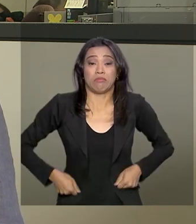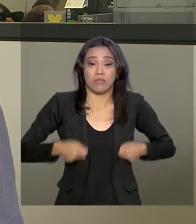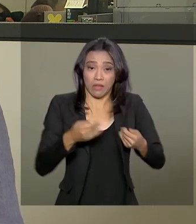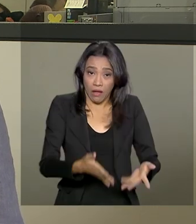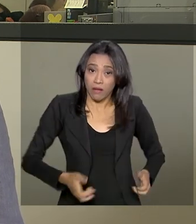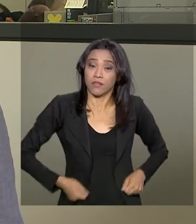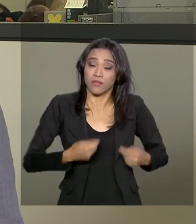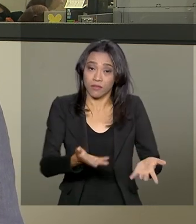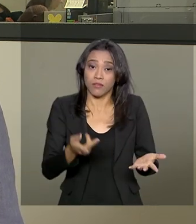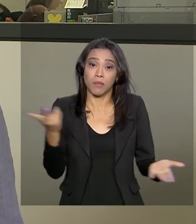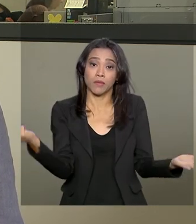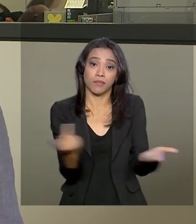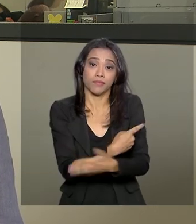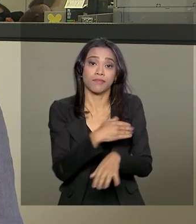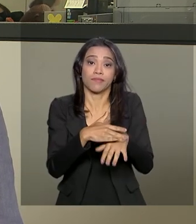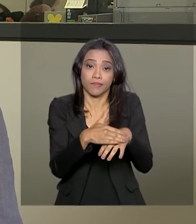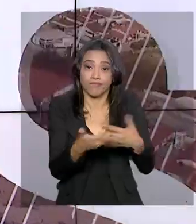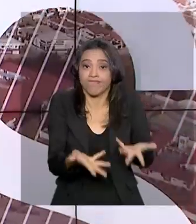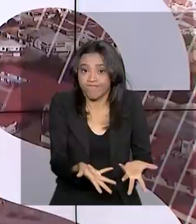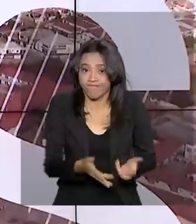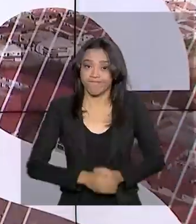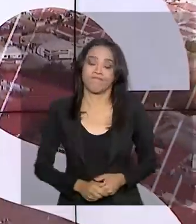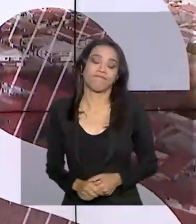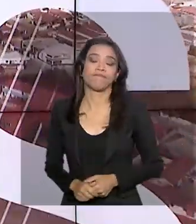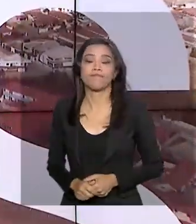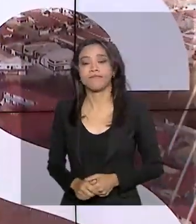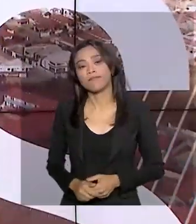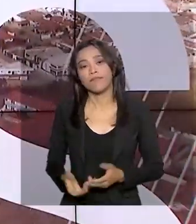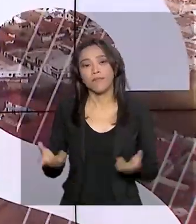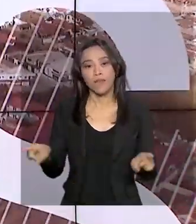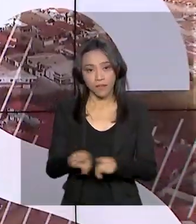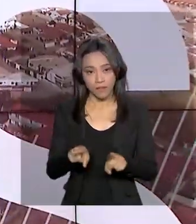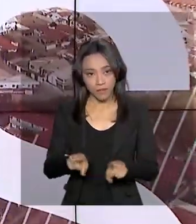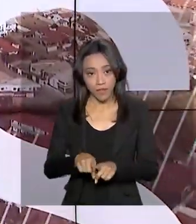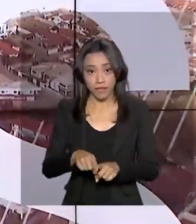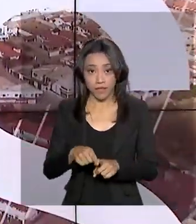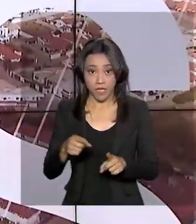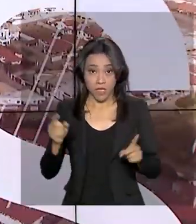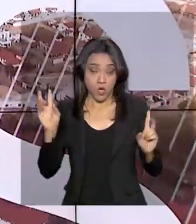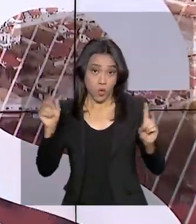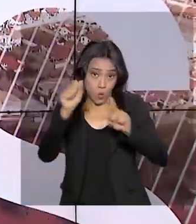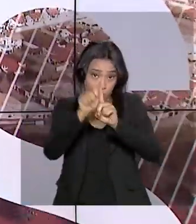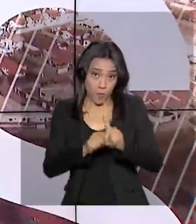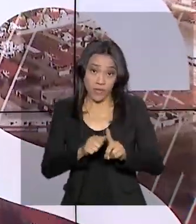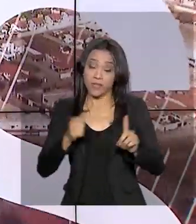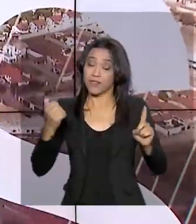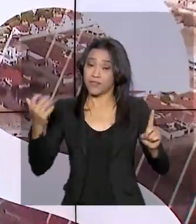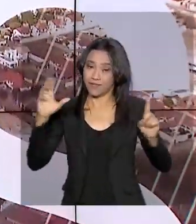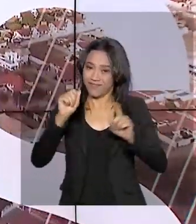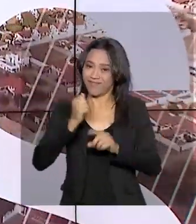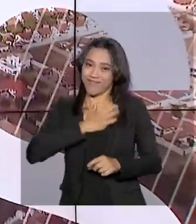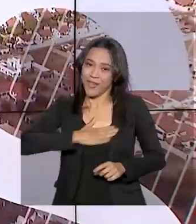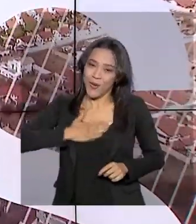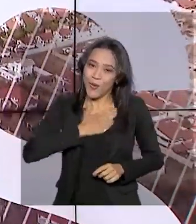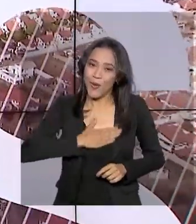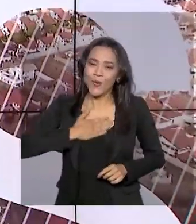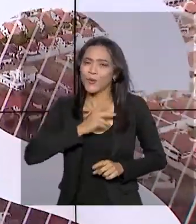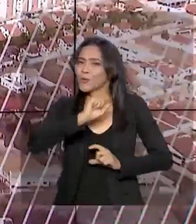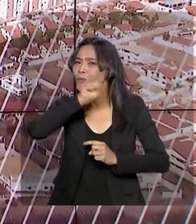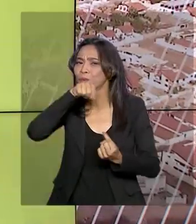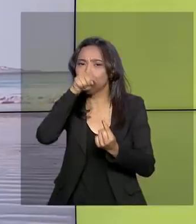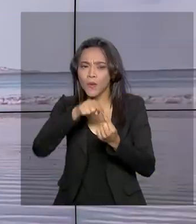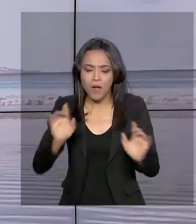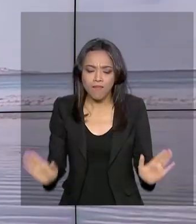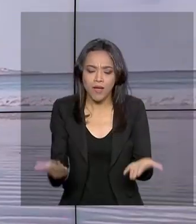apropriado à demanda. E por falar em saúde, estamos no agosto dourado, mês de incentivo ao leitamento